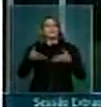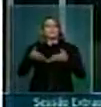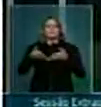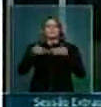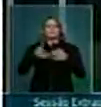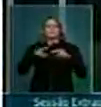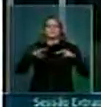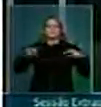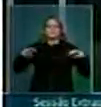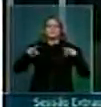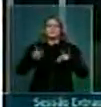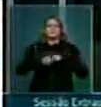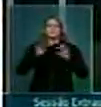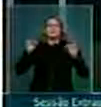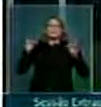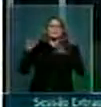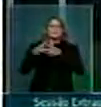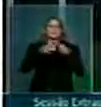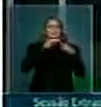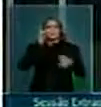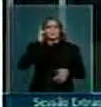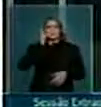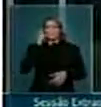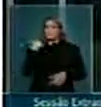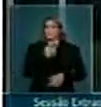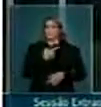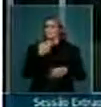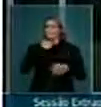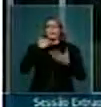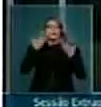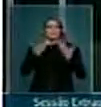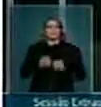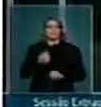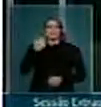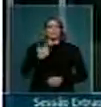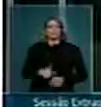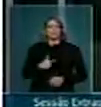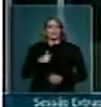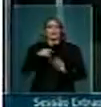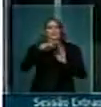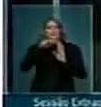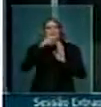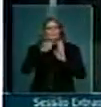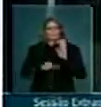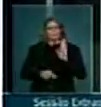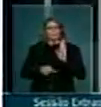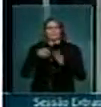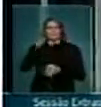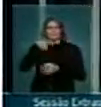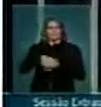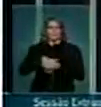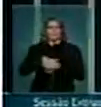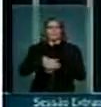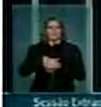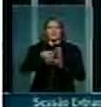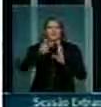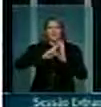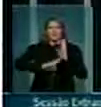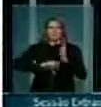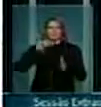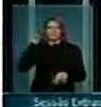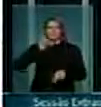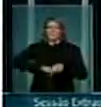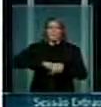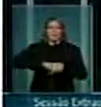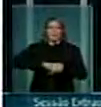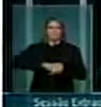os partidos é que nós não aceitássemos mais votar projeto dessa casa com relatório feito no momento.